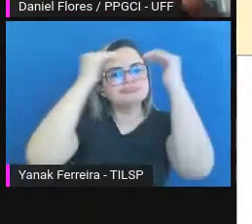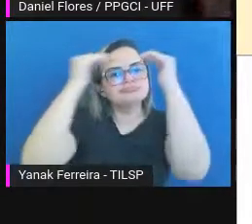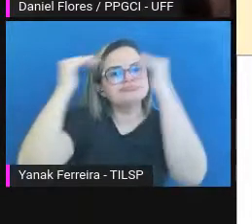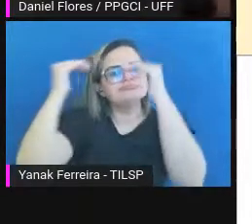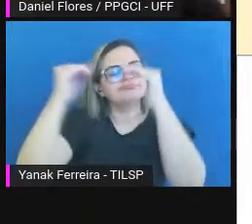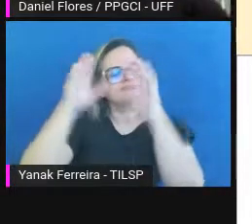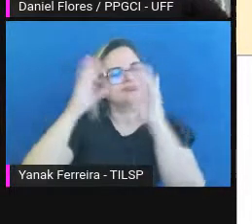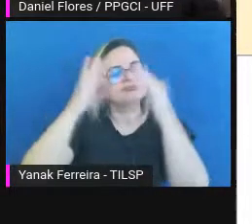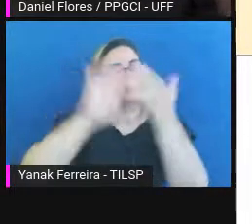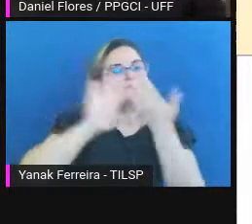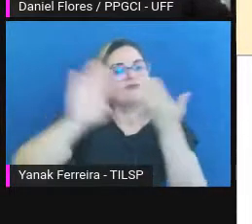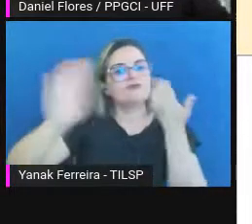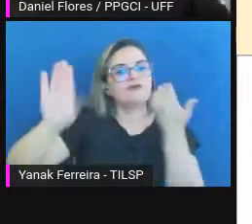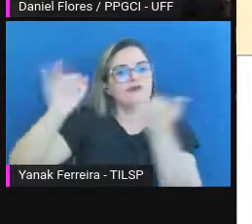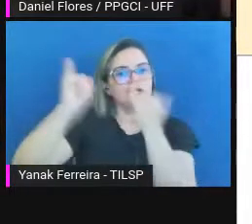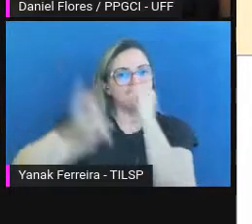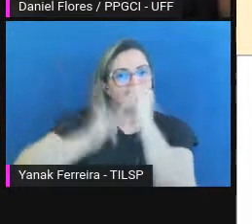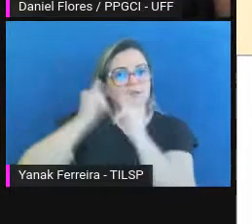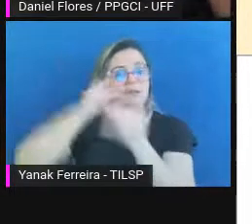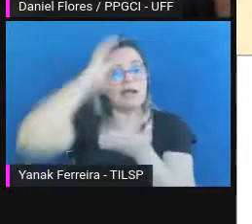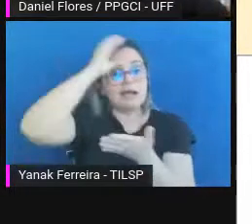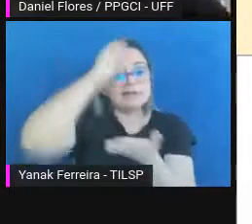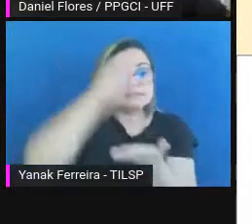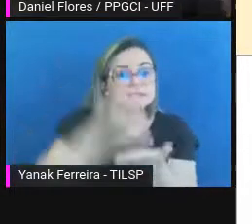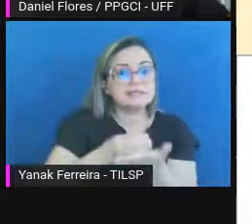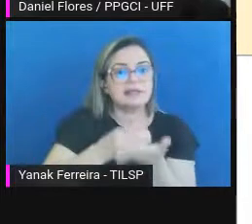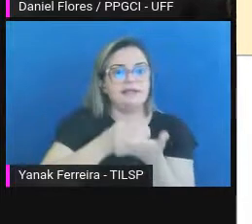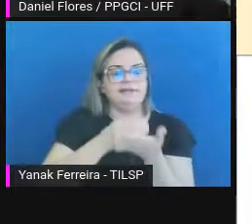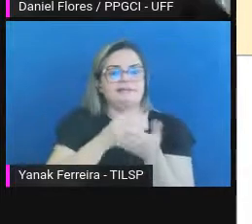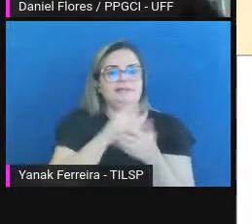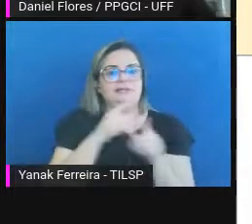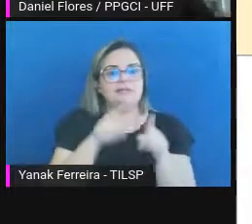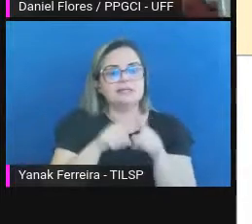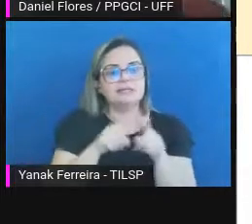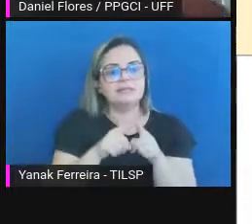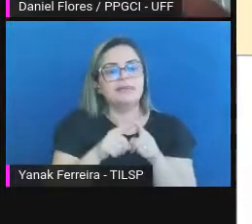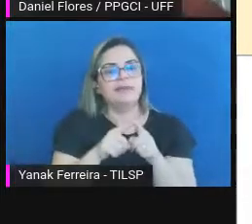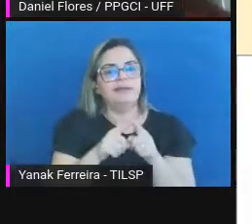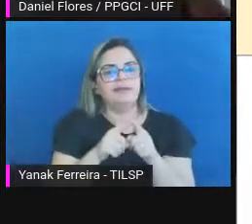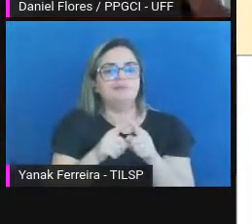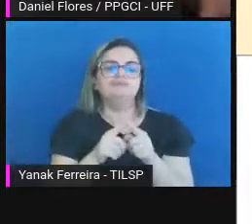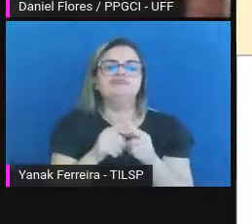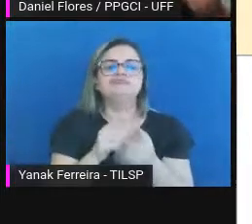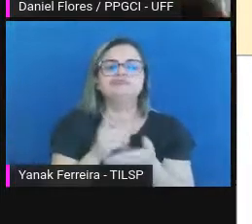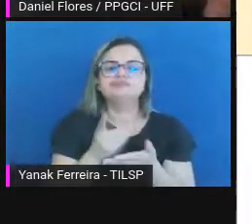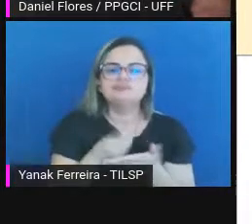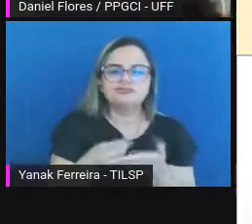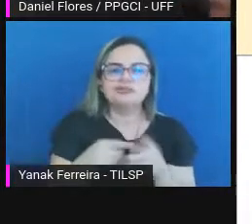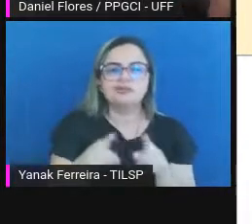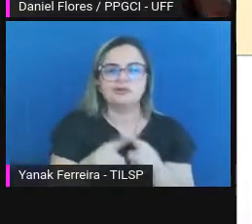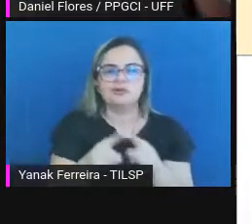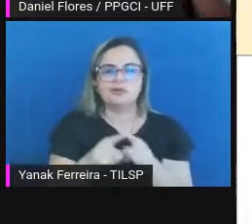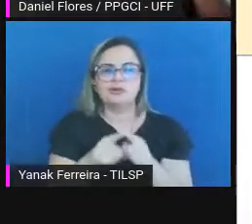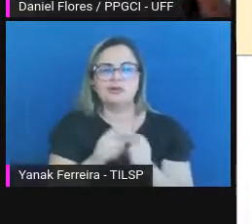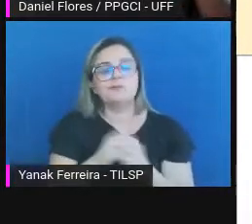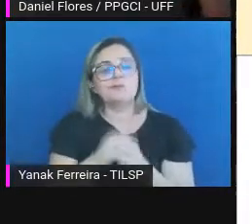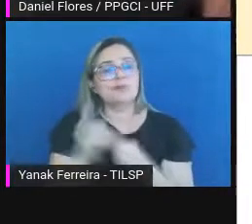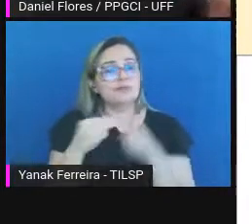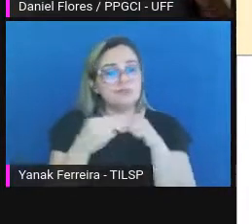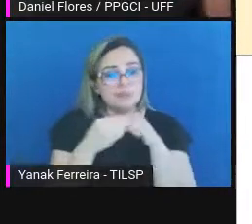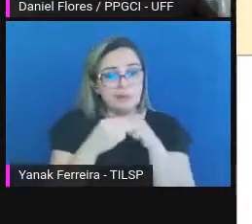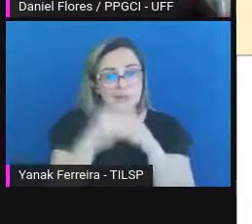forma, as teses e dissertações têm que ser preservados desta forma, as teses e dissertações,